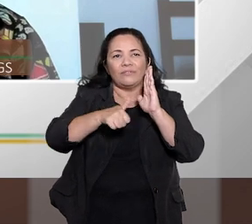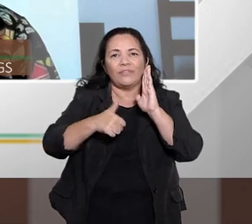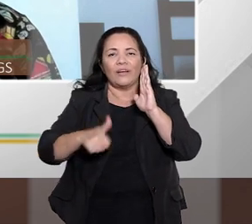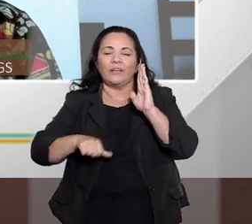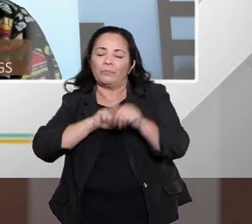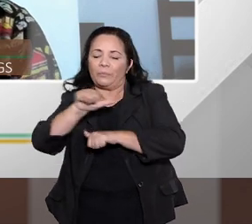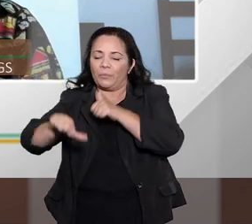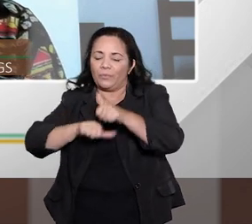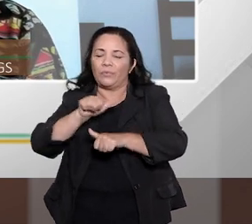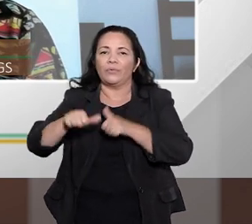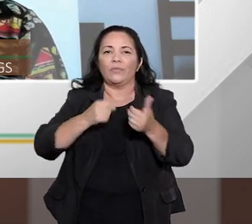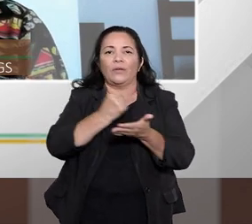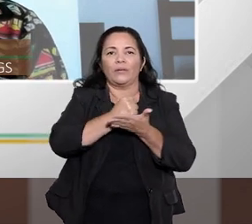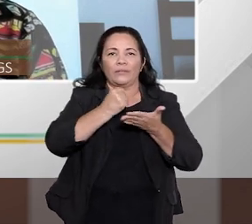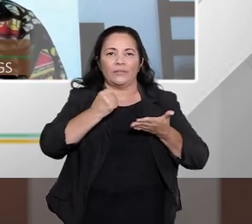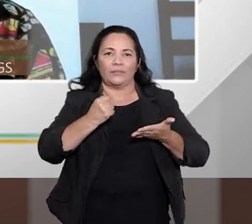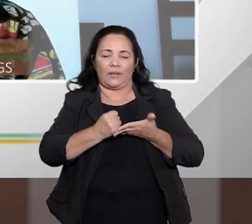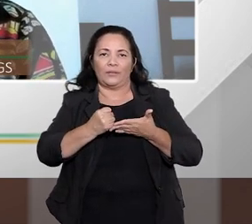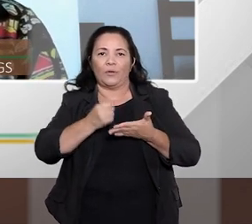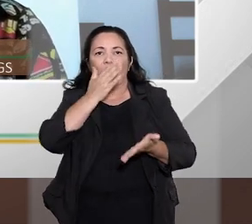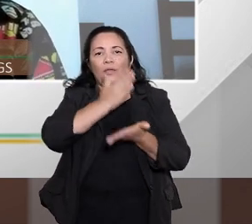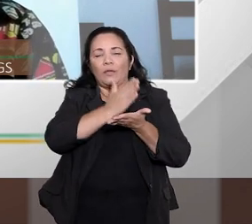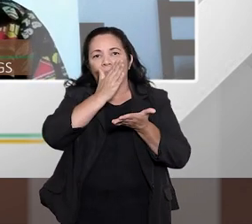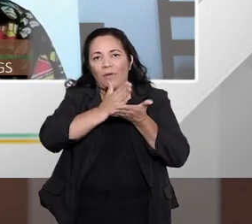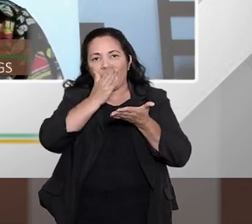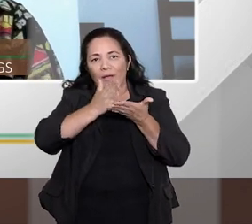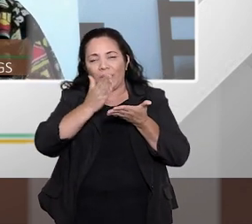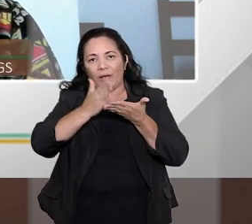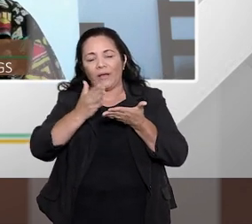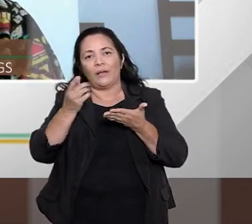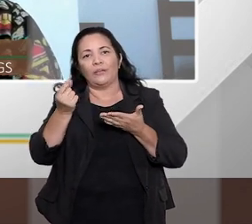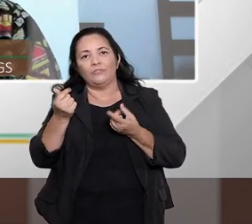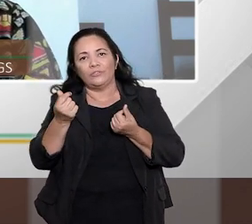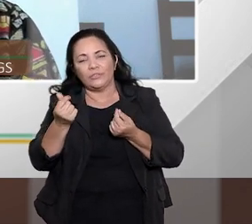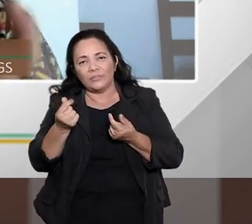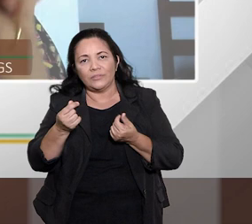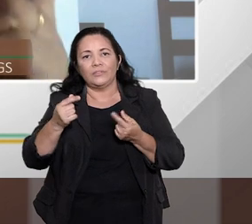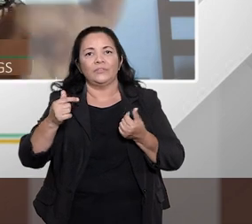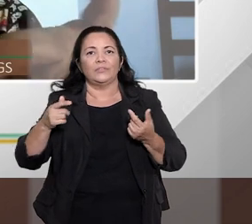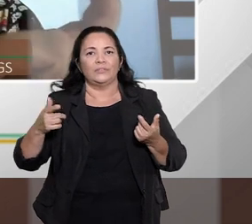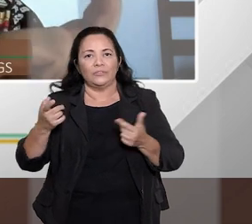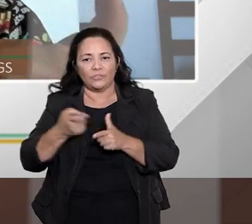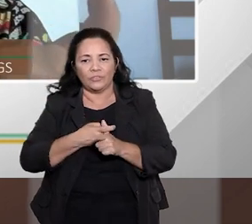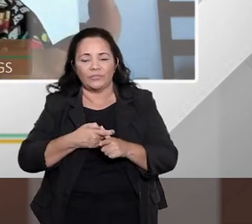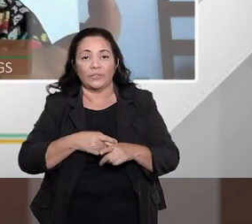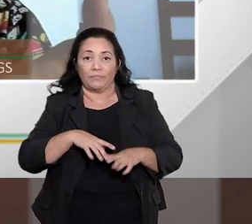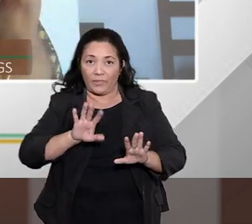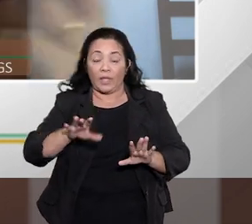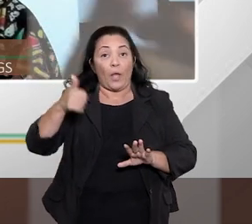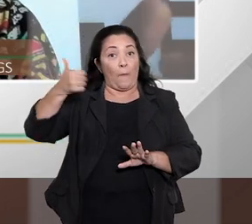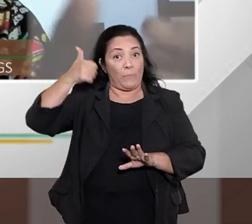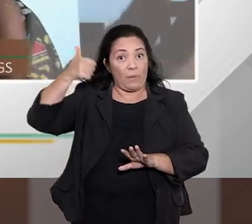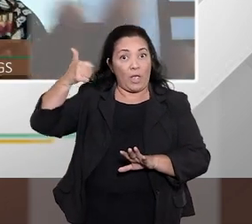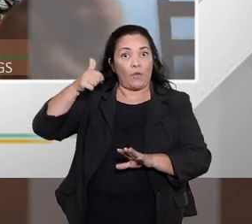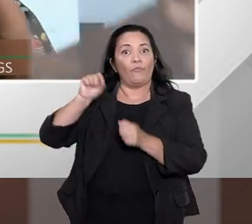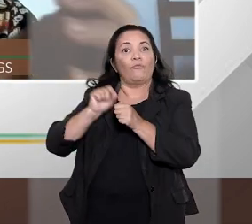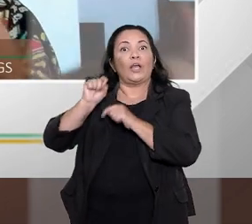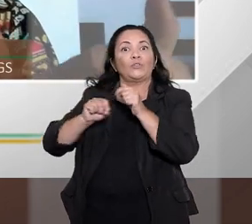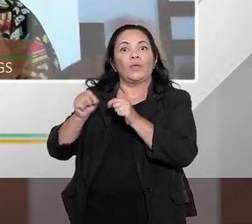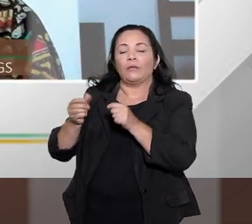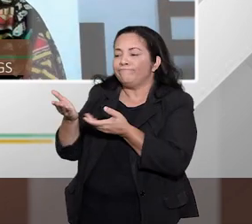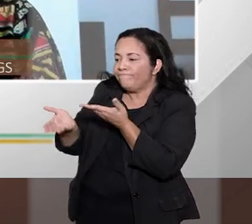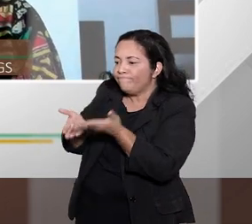contratos e repactuação das dívidas remanescentes porque qual é a ideia? primeiro tenta conciliar fazer esse plano de